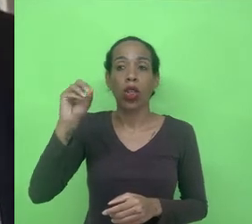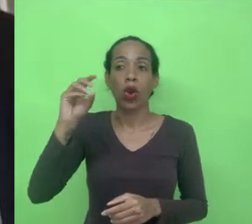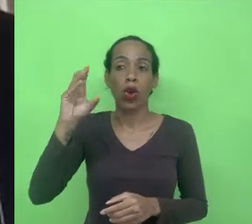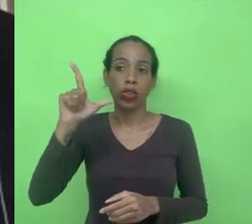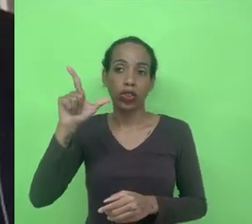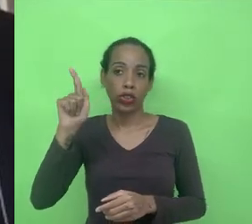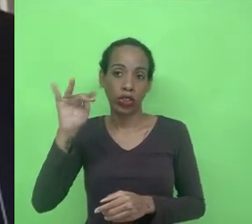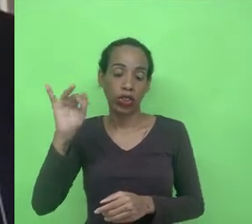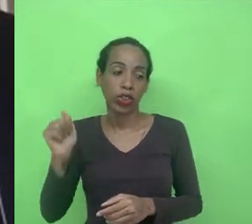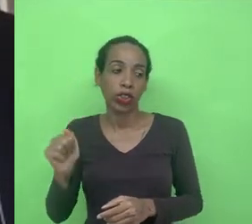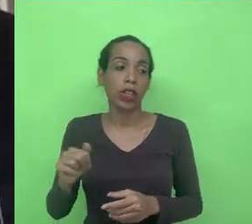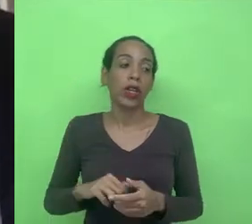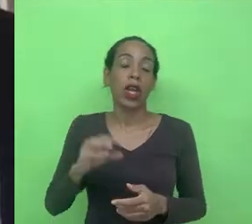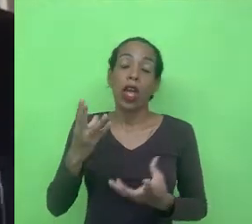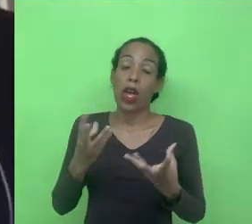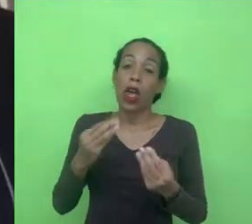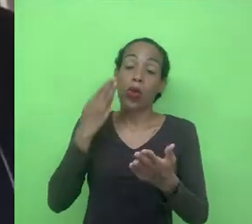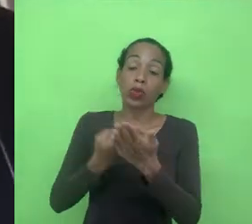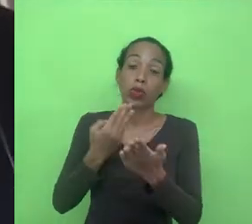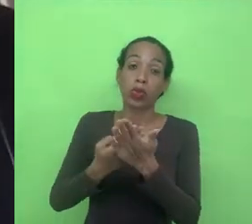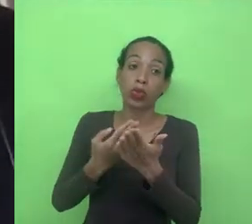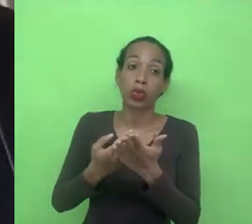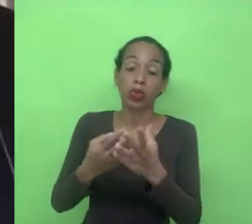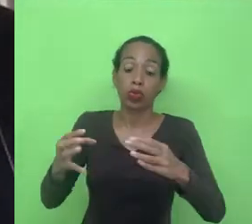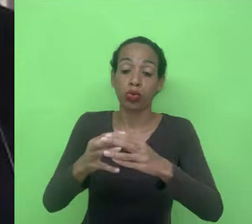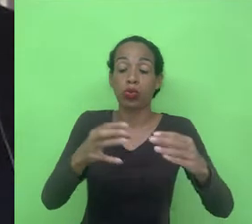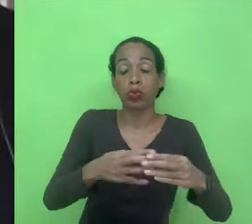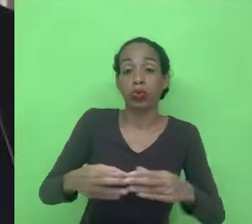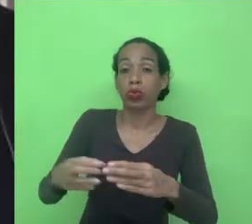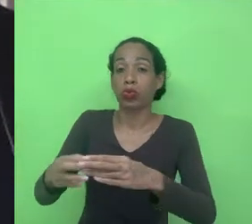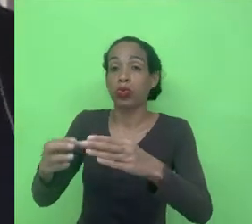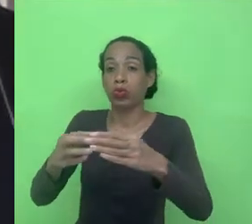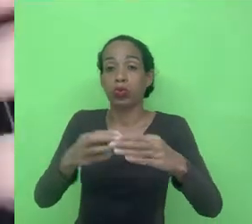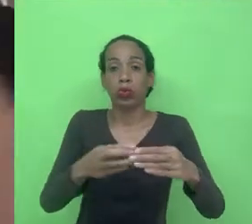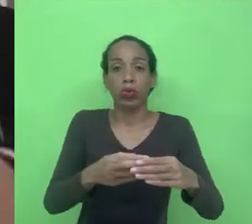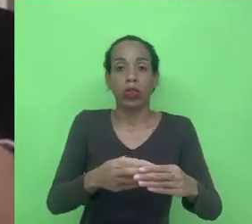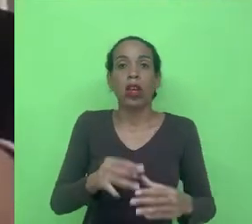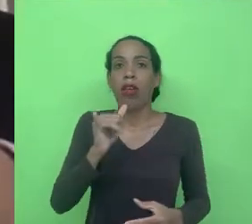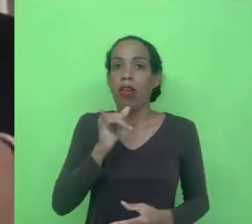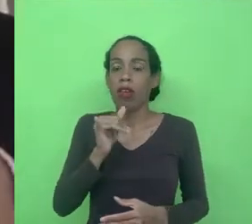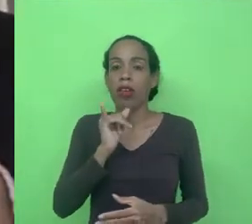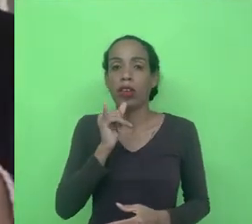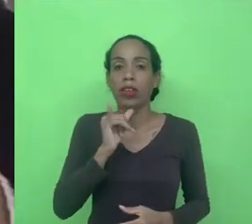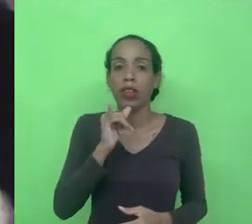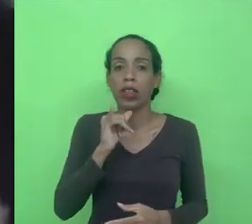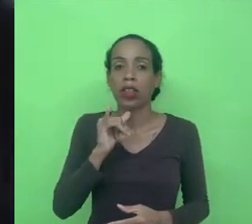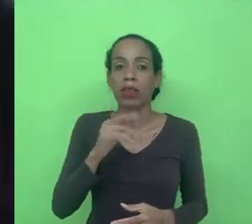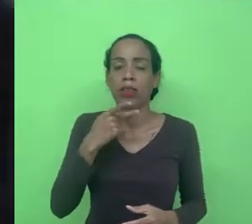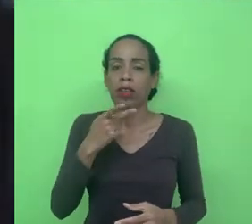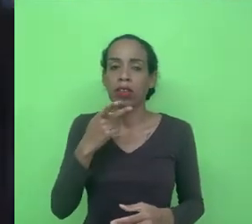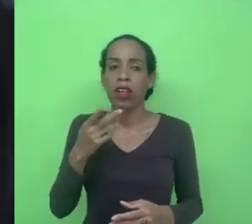sociologia ela é o estudo das associações, então ele é por exemplo contra a purificação da ciência,